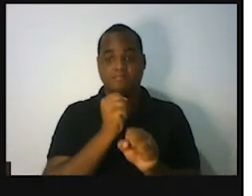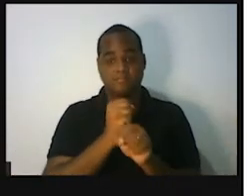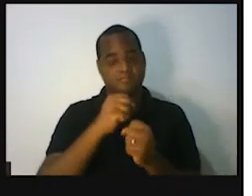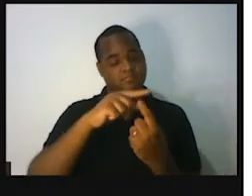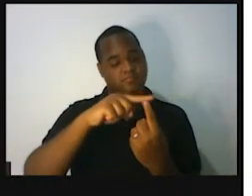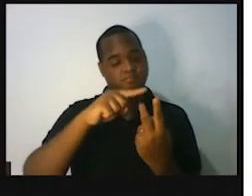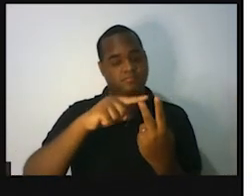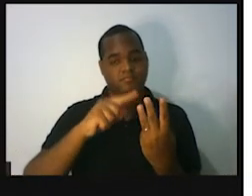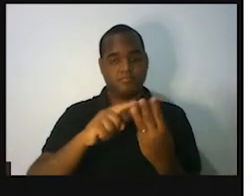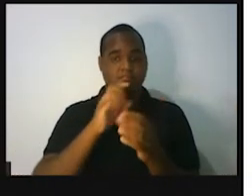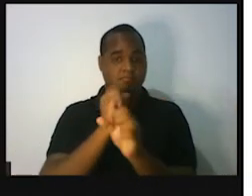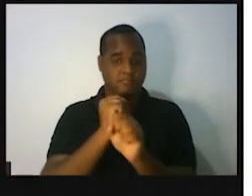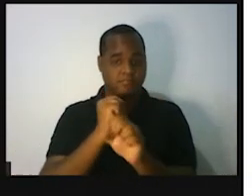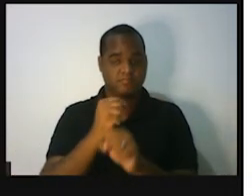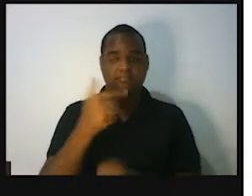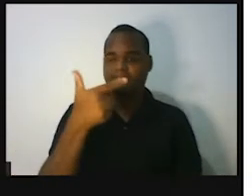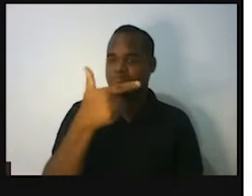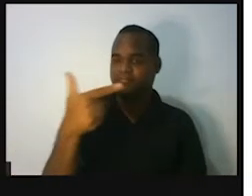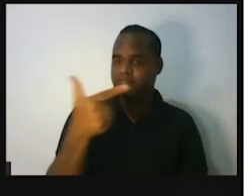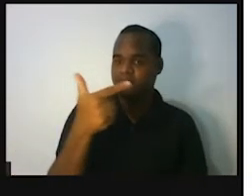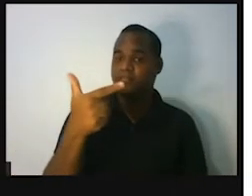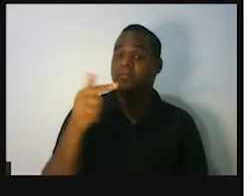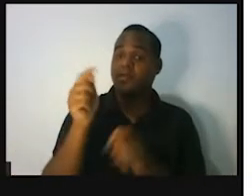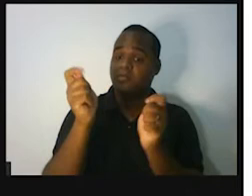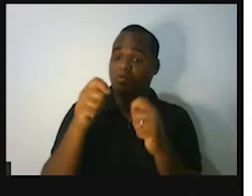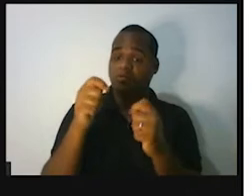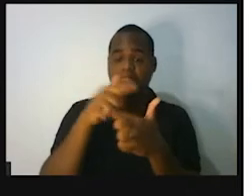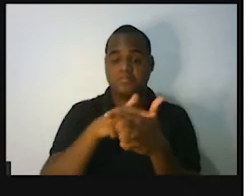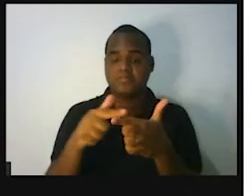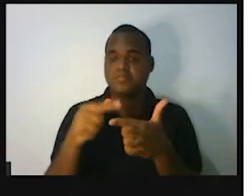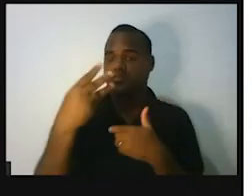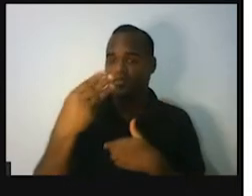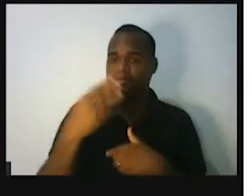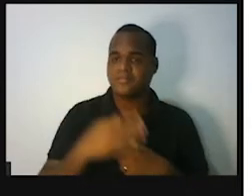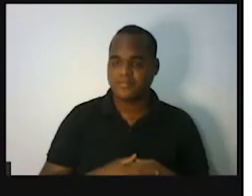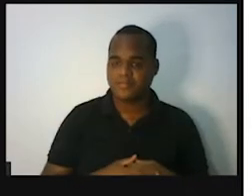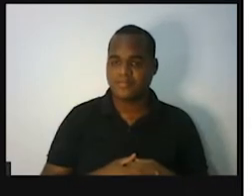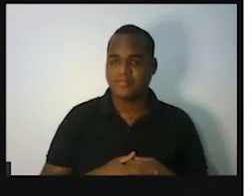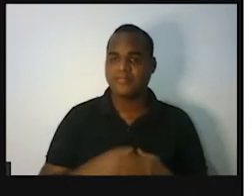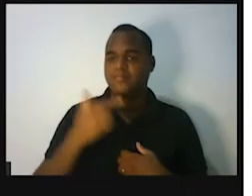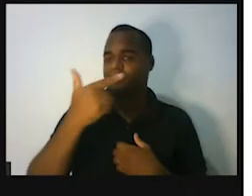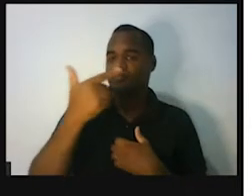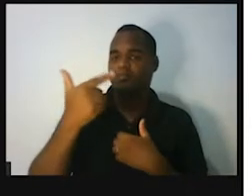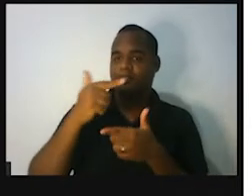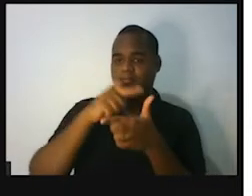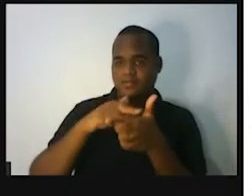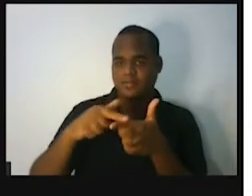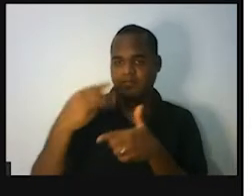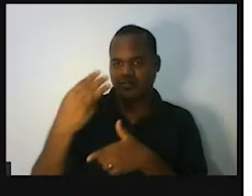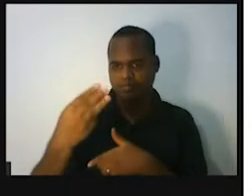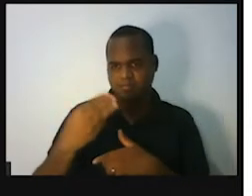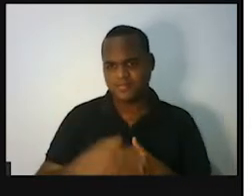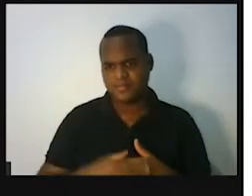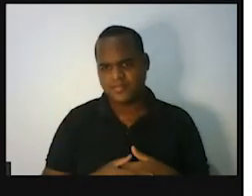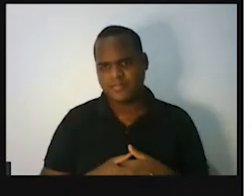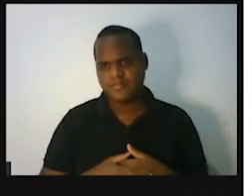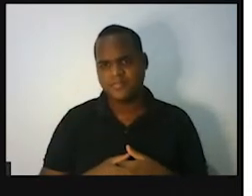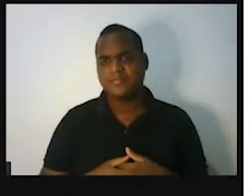que foi 22, e divide por 3. Quando a gente fizer 22 dividido por 3, dá